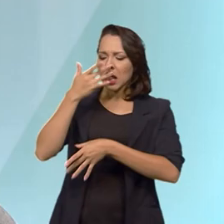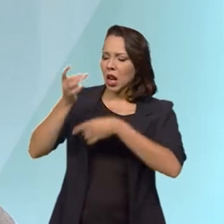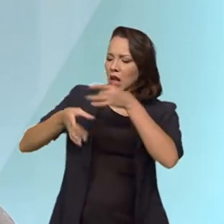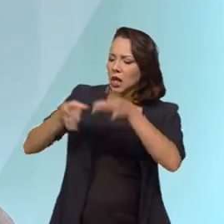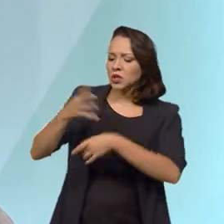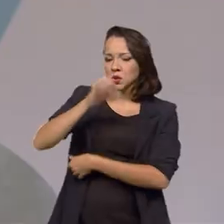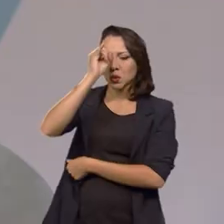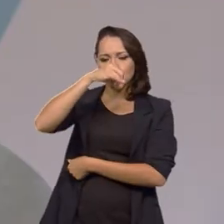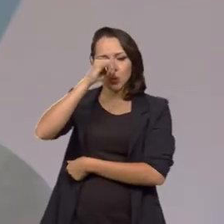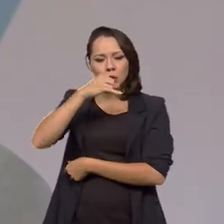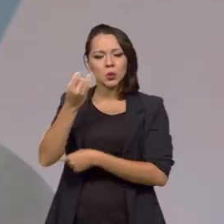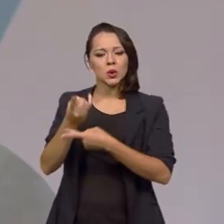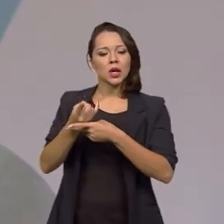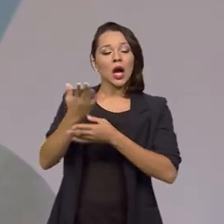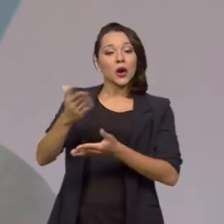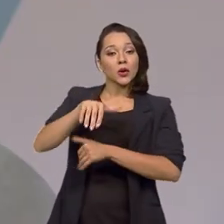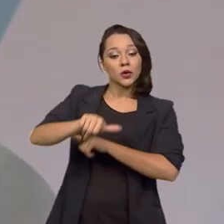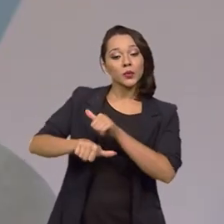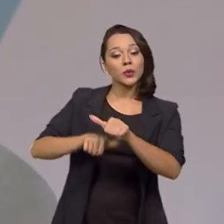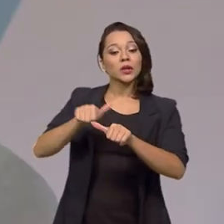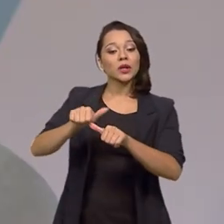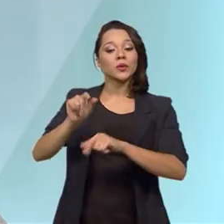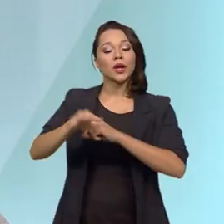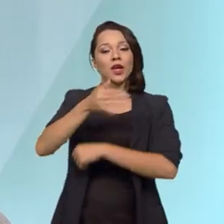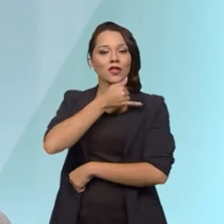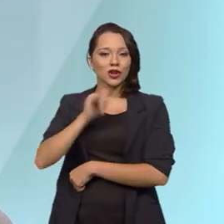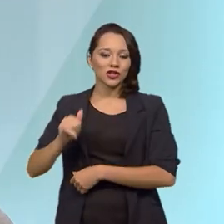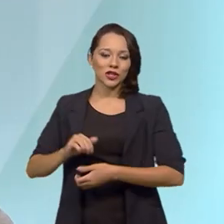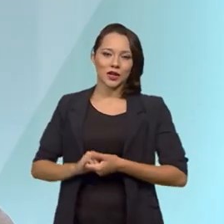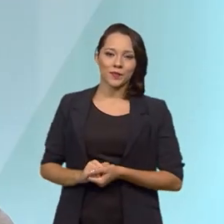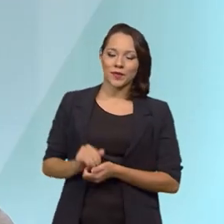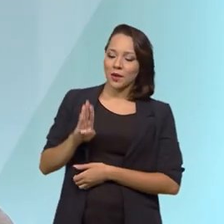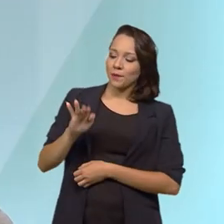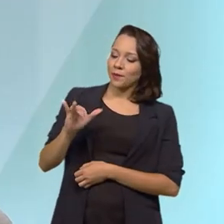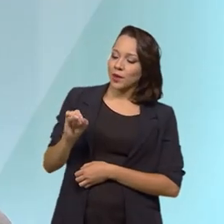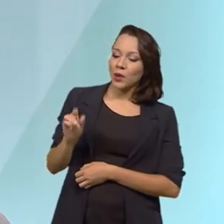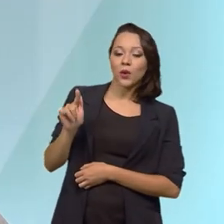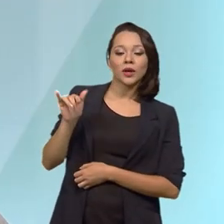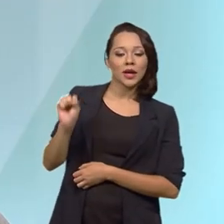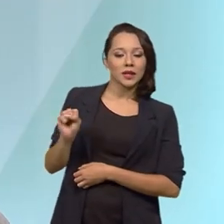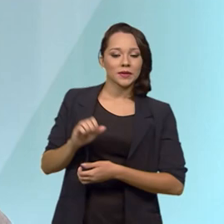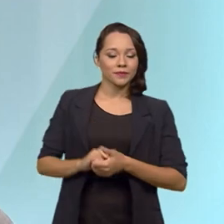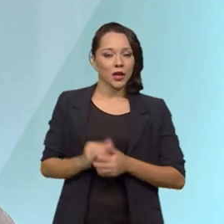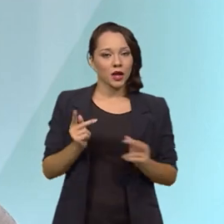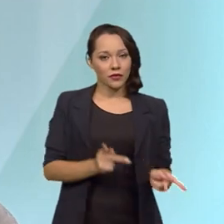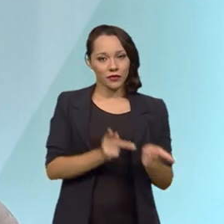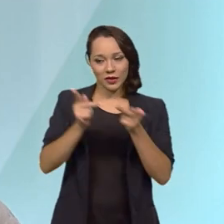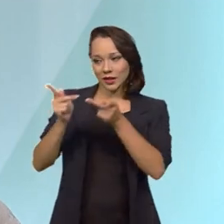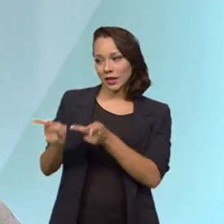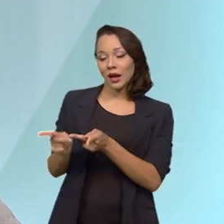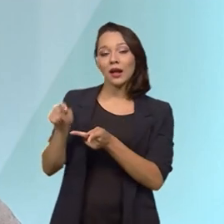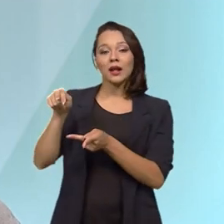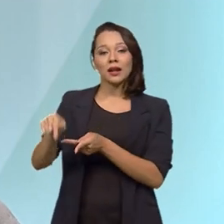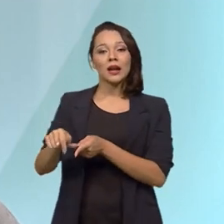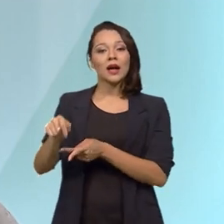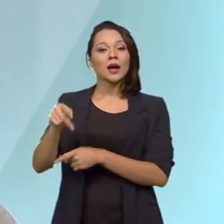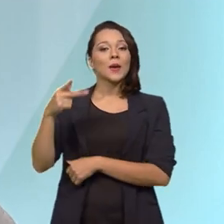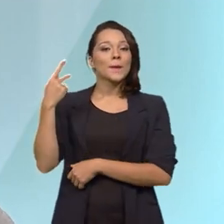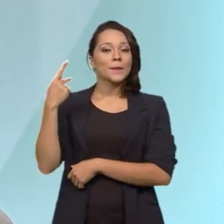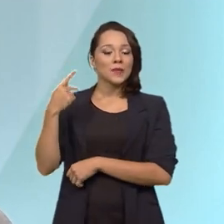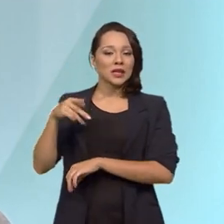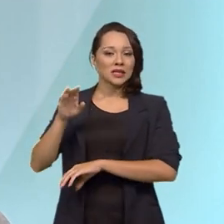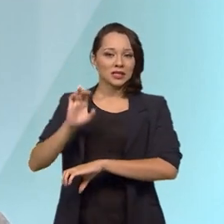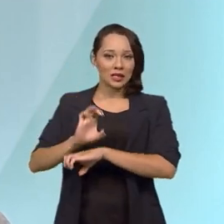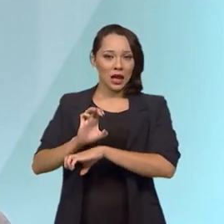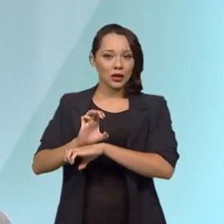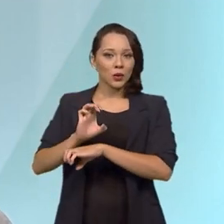suinocultura, está se transformando em energia, em biogás. Eu fui visitar agora há pouco o Paraná e ali